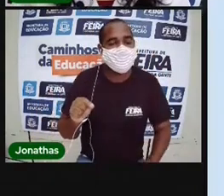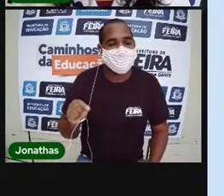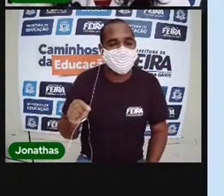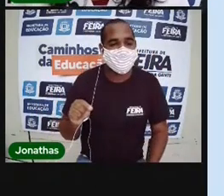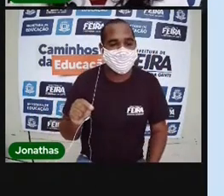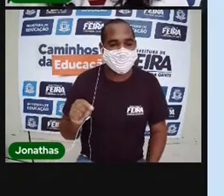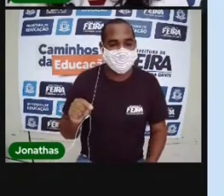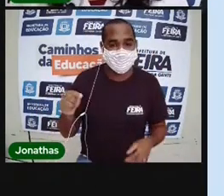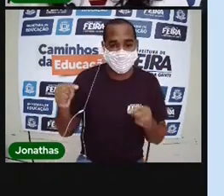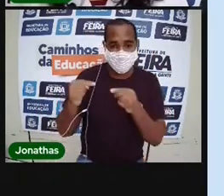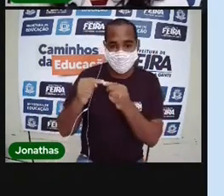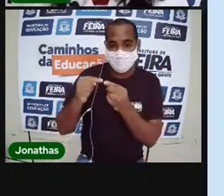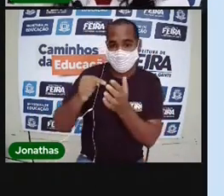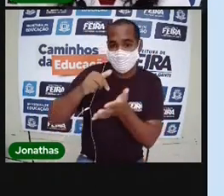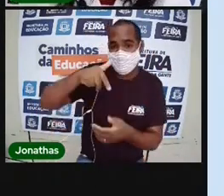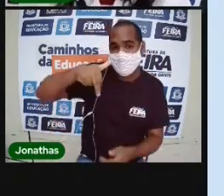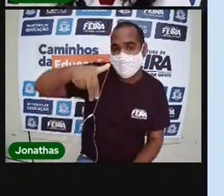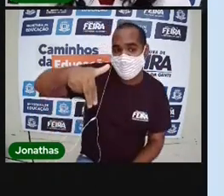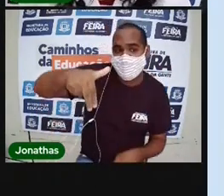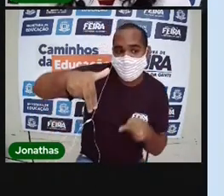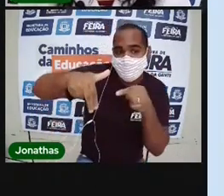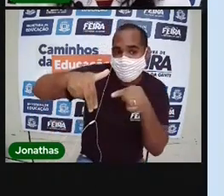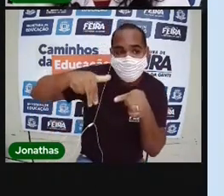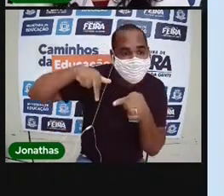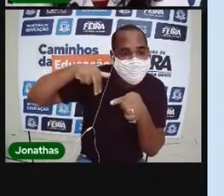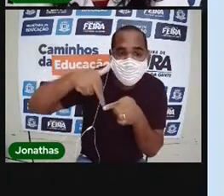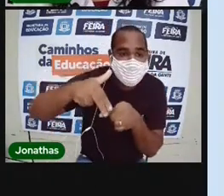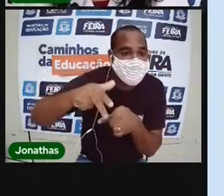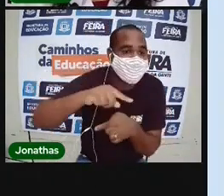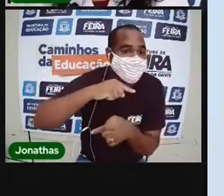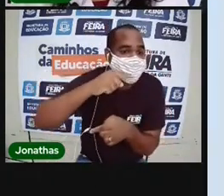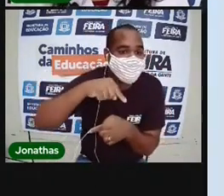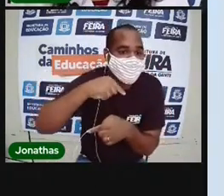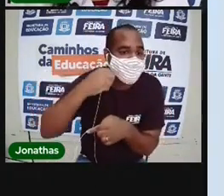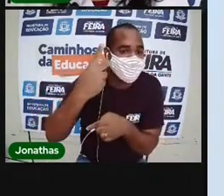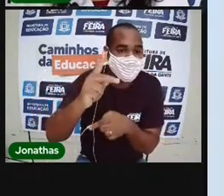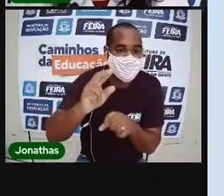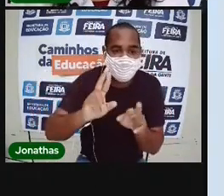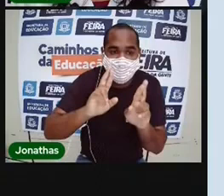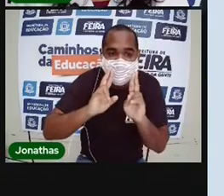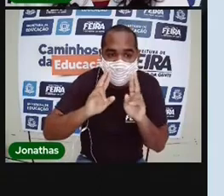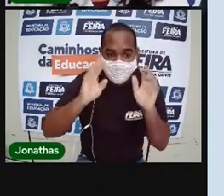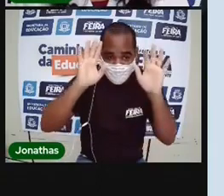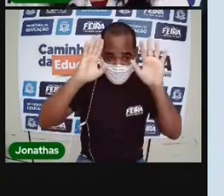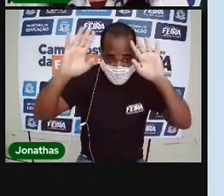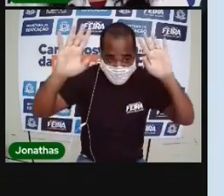Foi feito para andar, mas não anda. Eu vou dar um tempinho para você pensar.